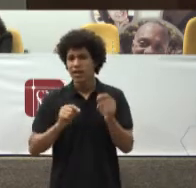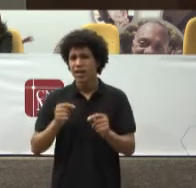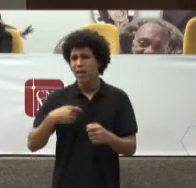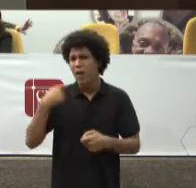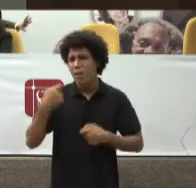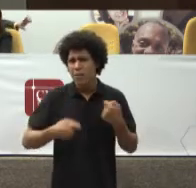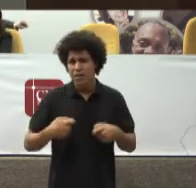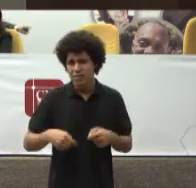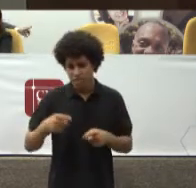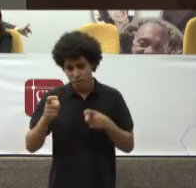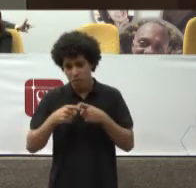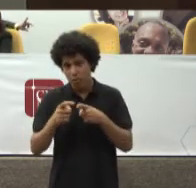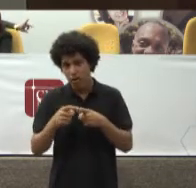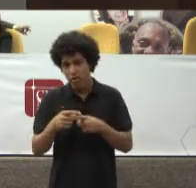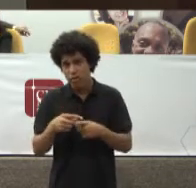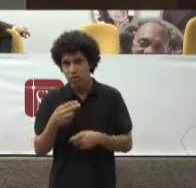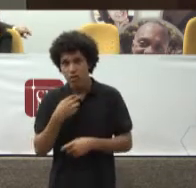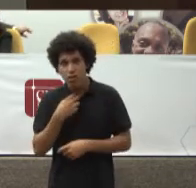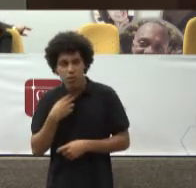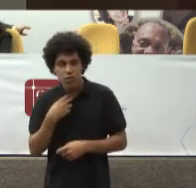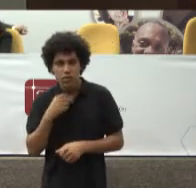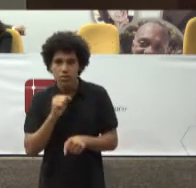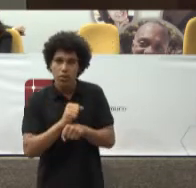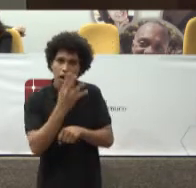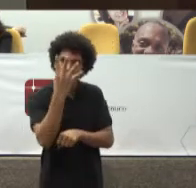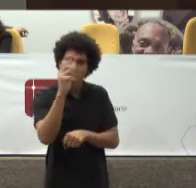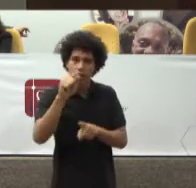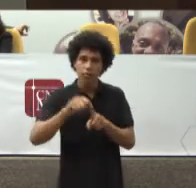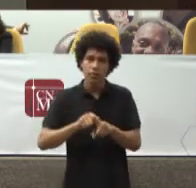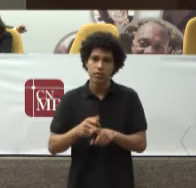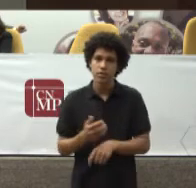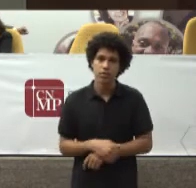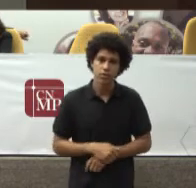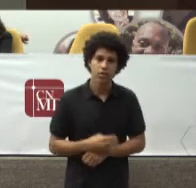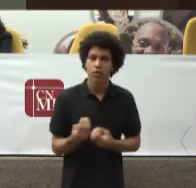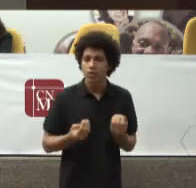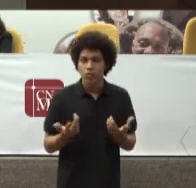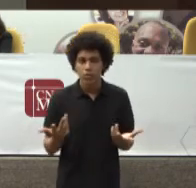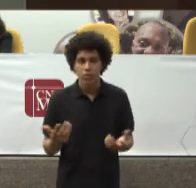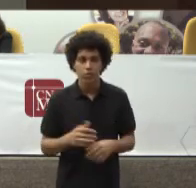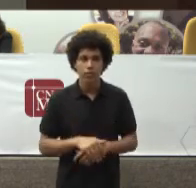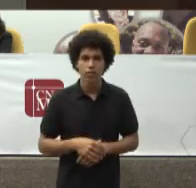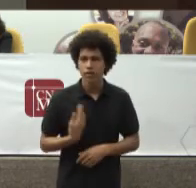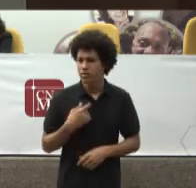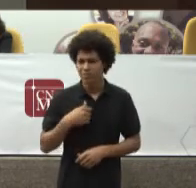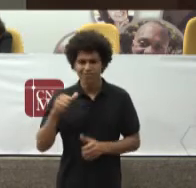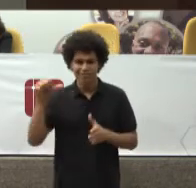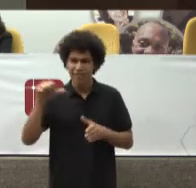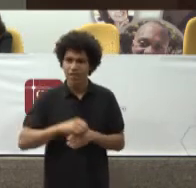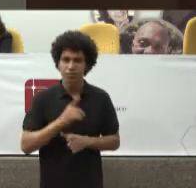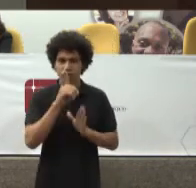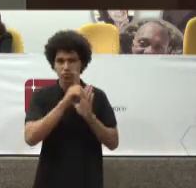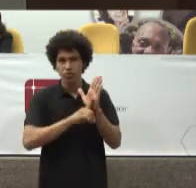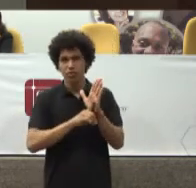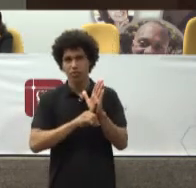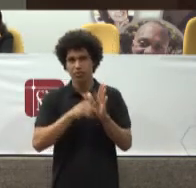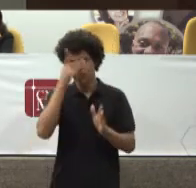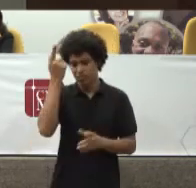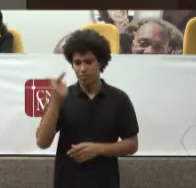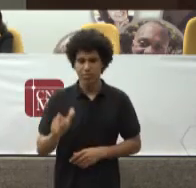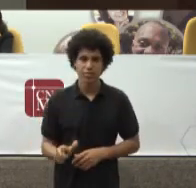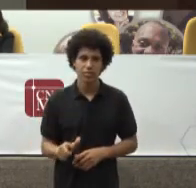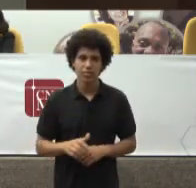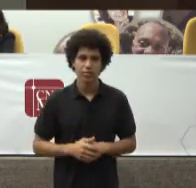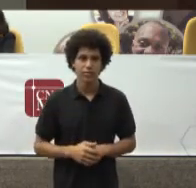meses Isso é negativa Do direito Das pessoas E isso está Na política pública De saúde Por isso Eu sou